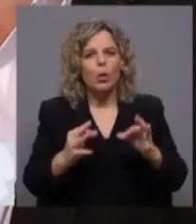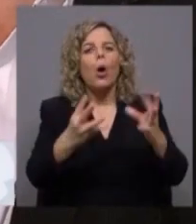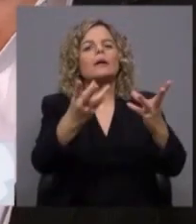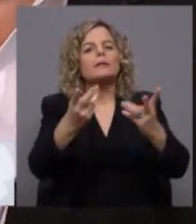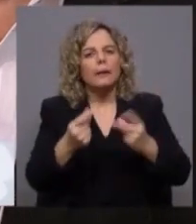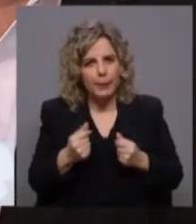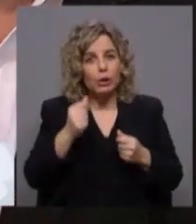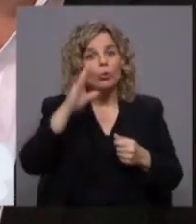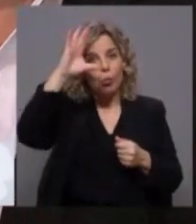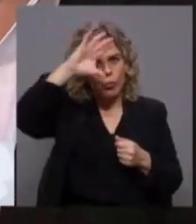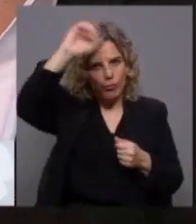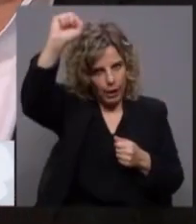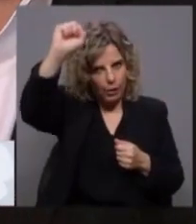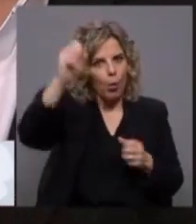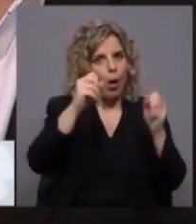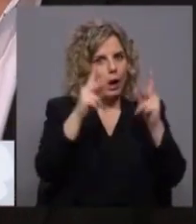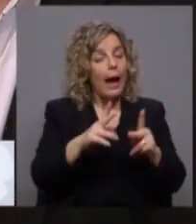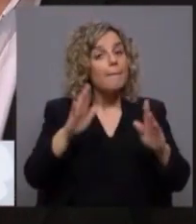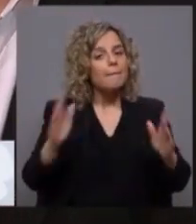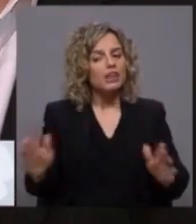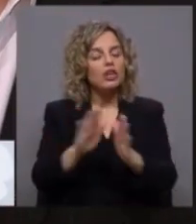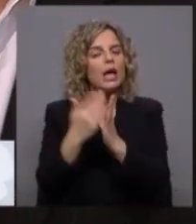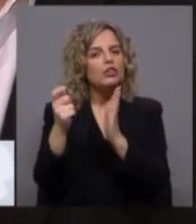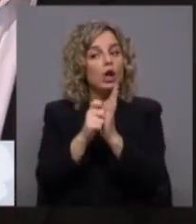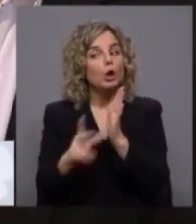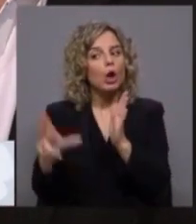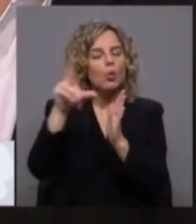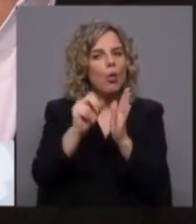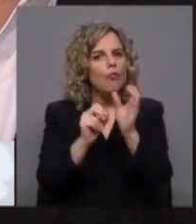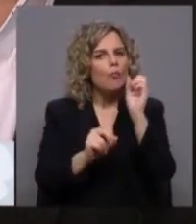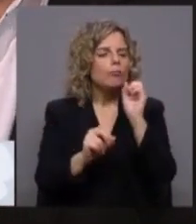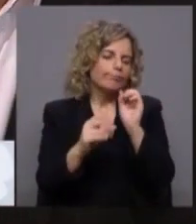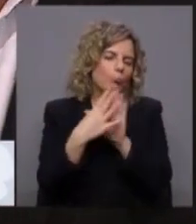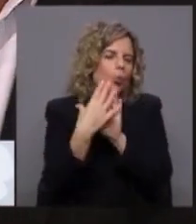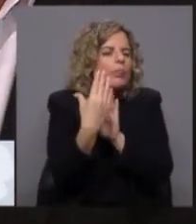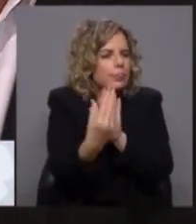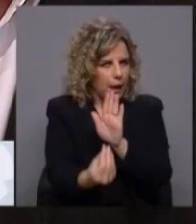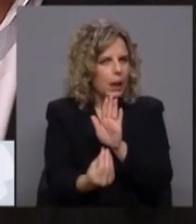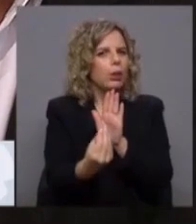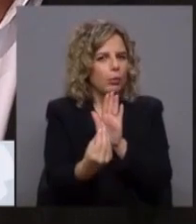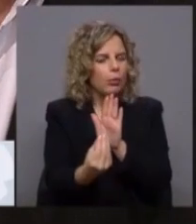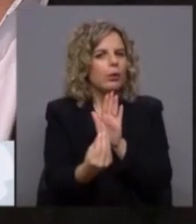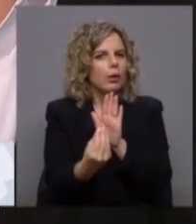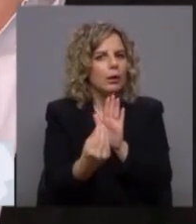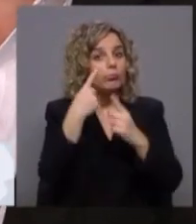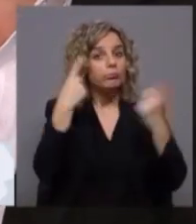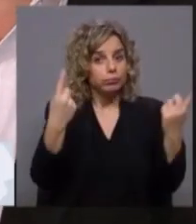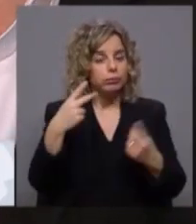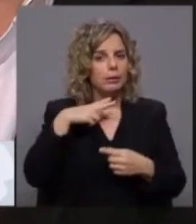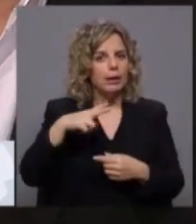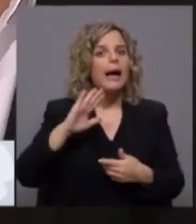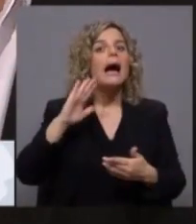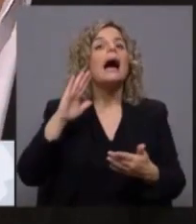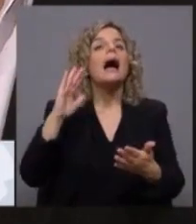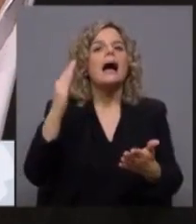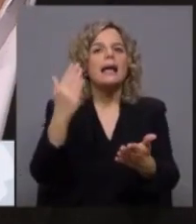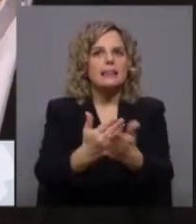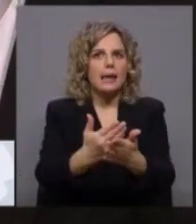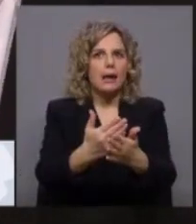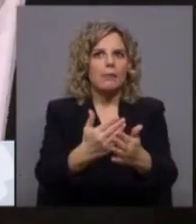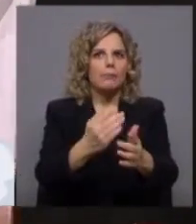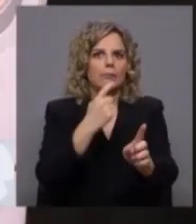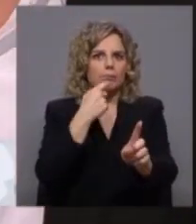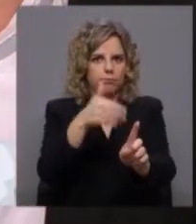governo, mas teremos uma agenda para um novo modelo de desenvolvimento a apresentar ao país até o próximo 25 de Abril, aberta aos partidos que dela